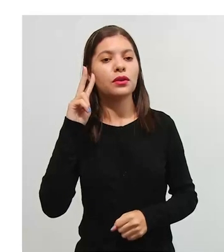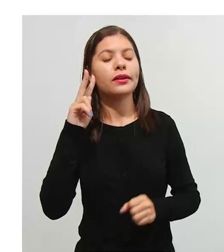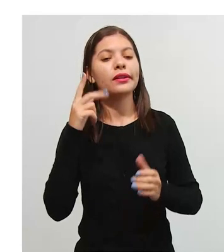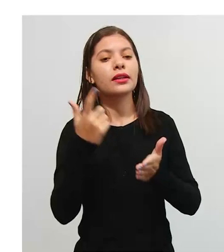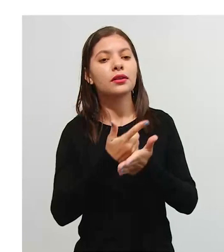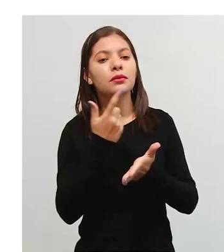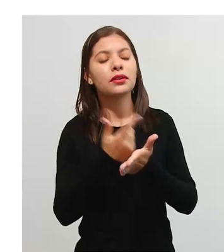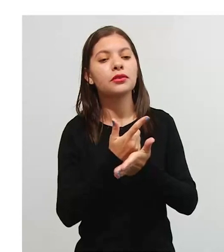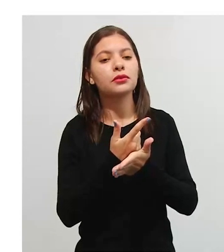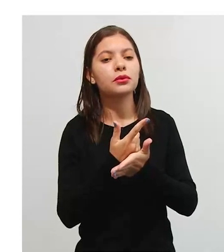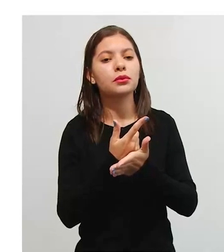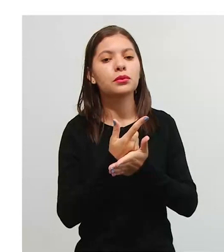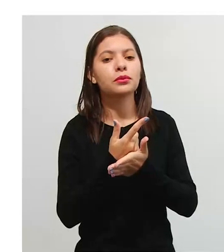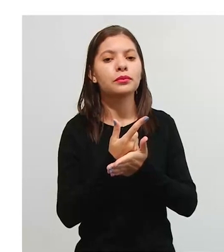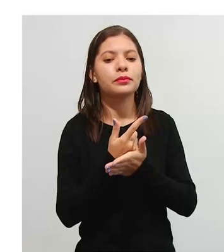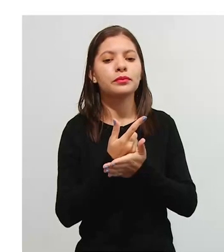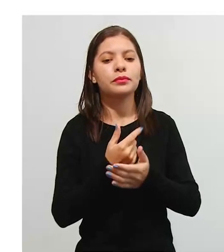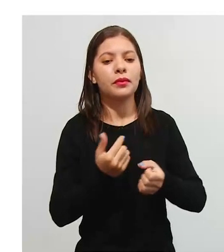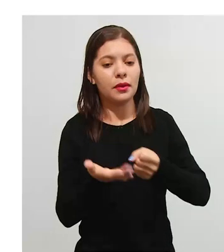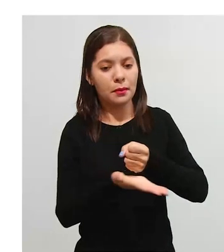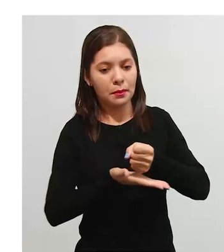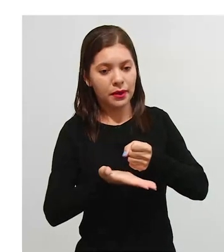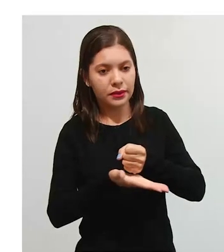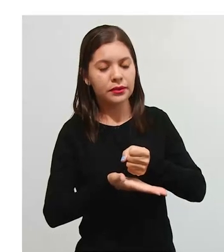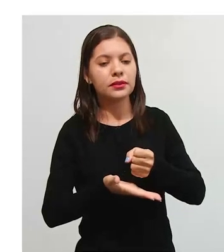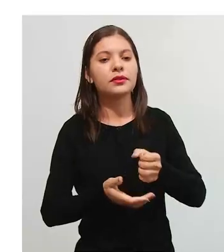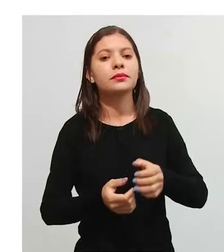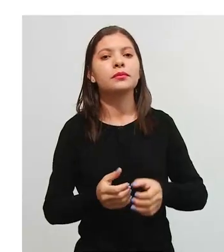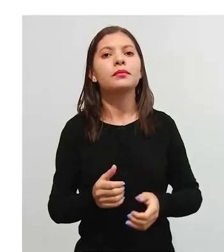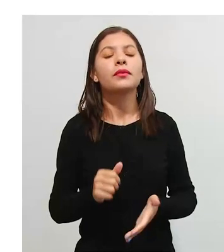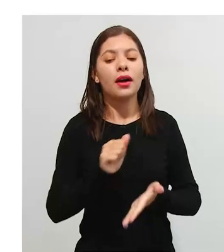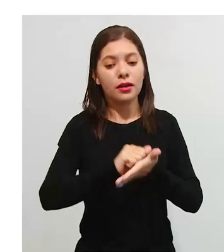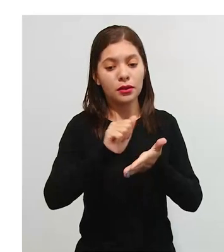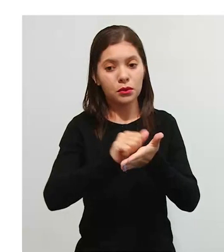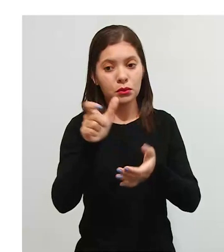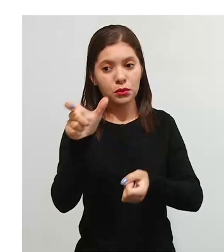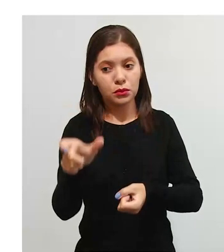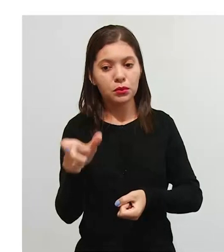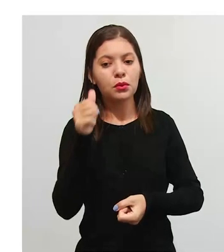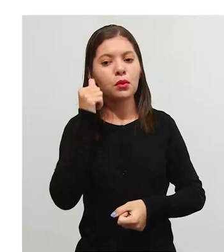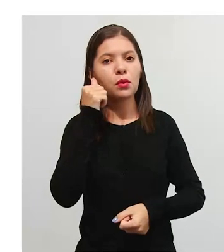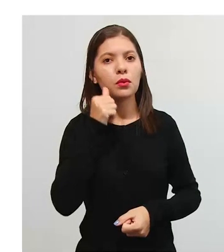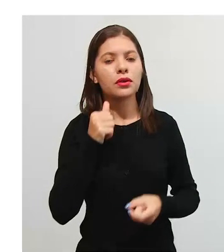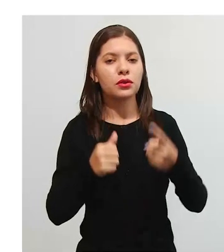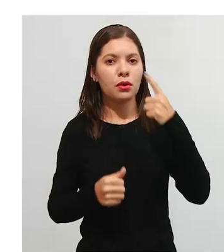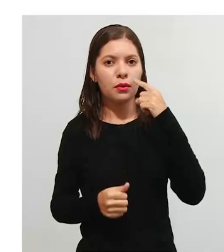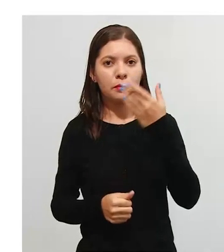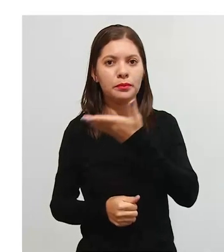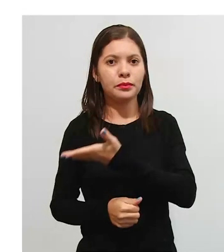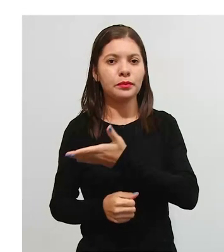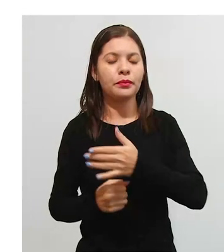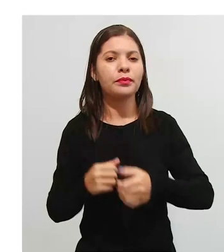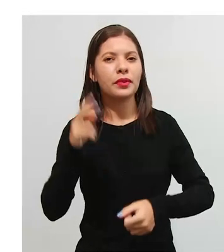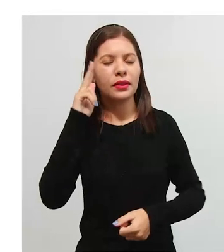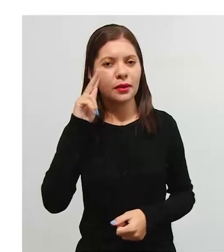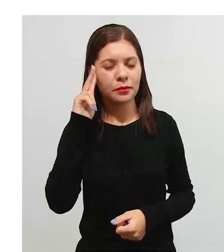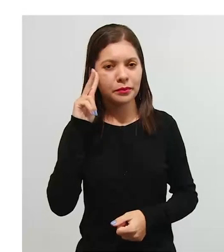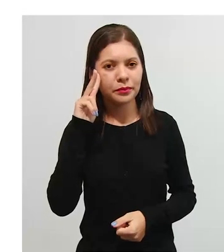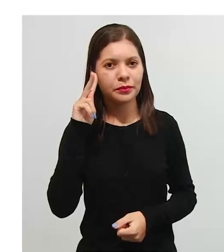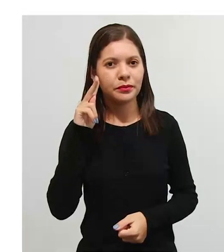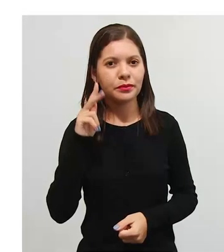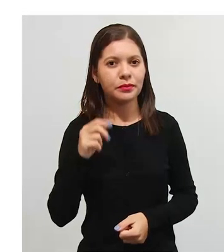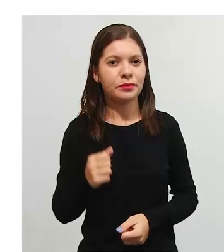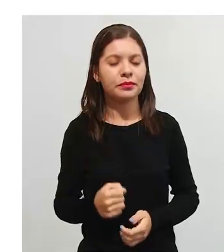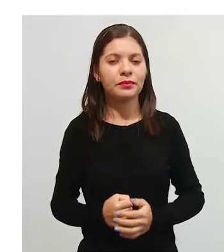bibliografia de base, né, as autoras, então, elas traz para a gente, nos traz essa